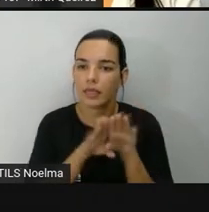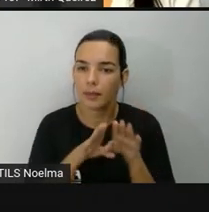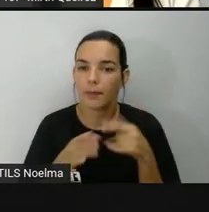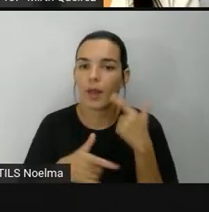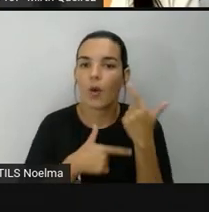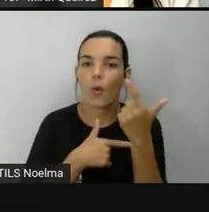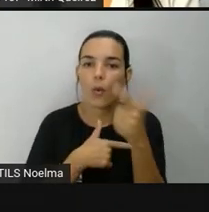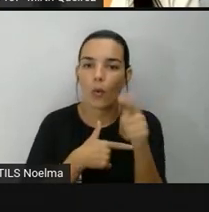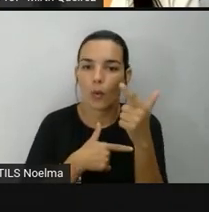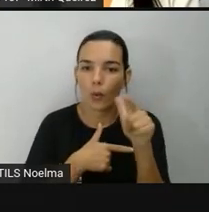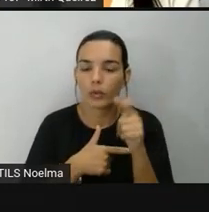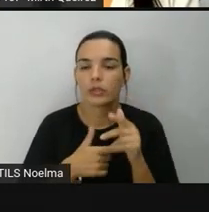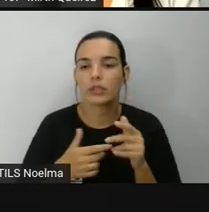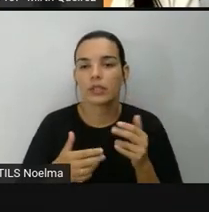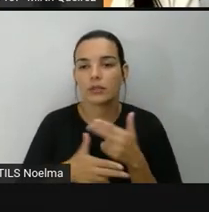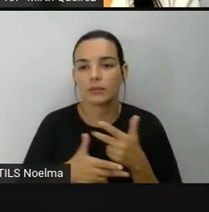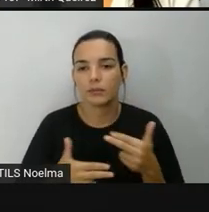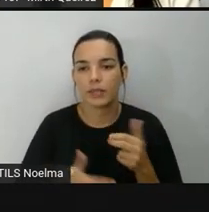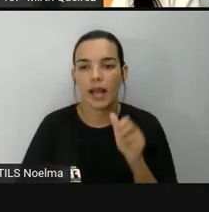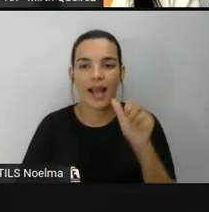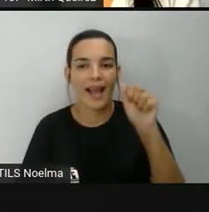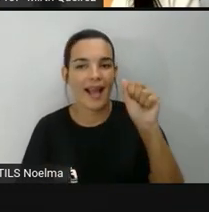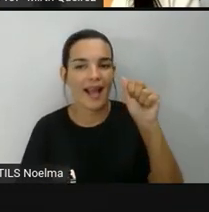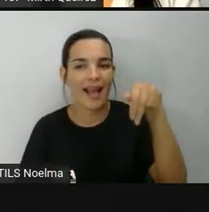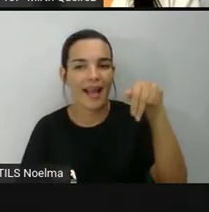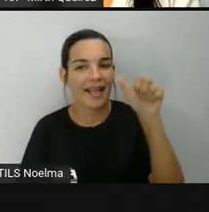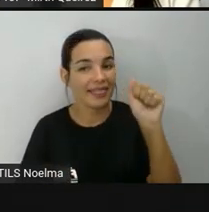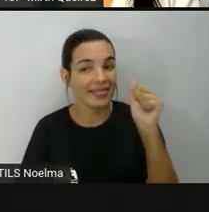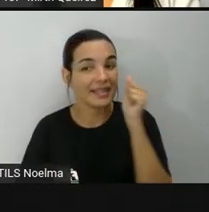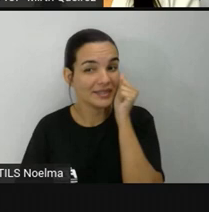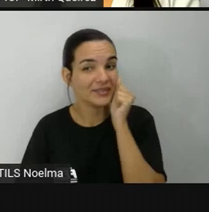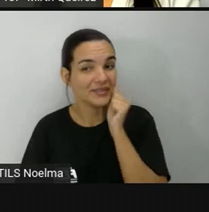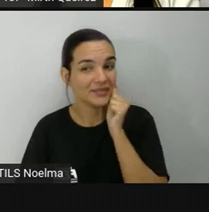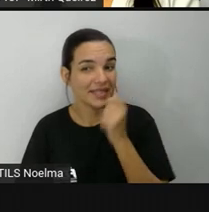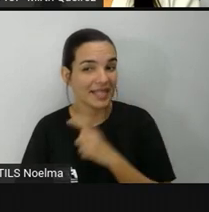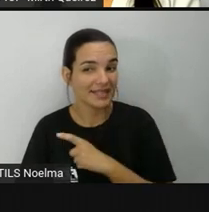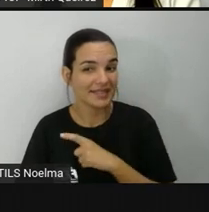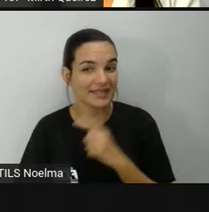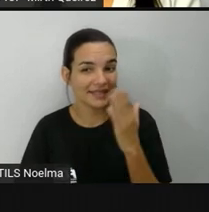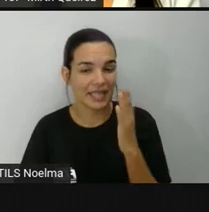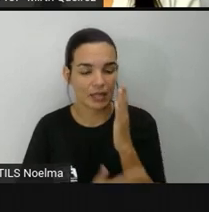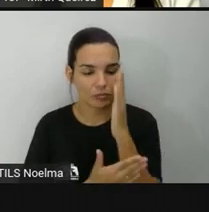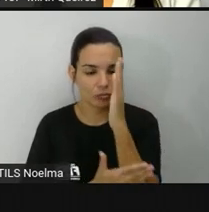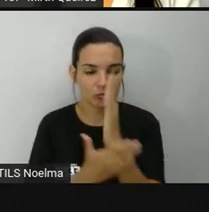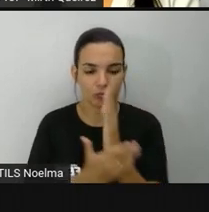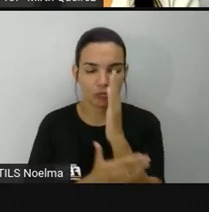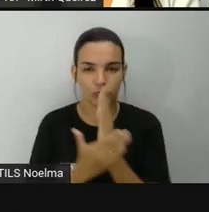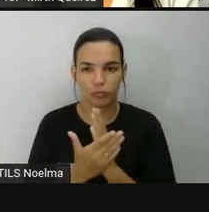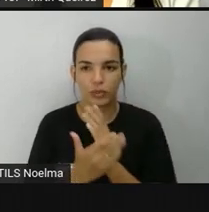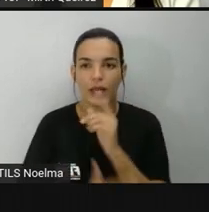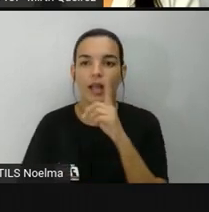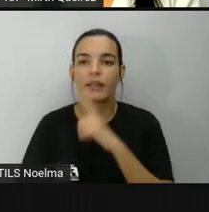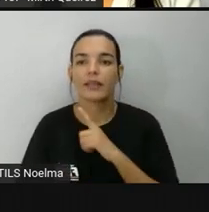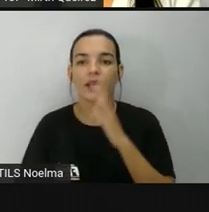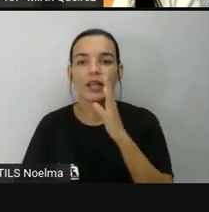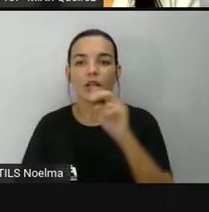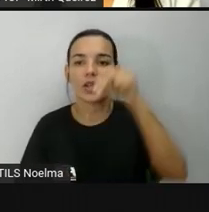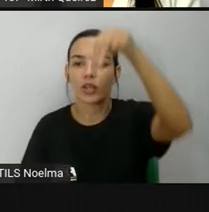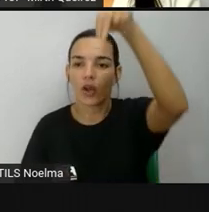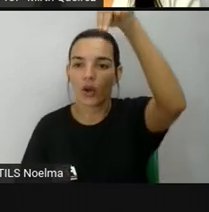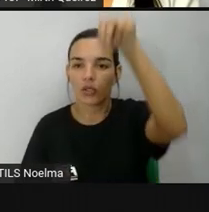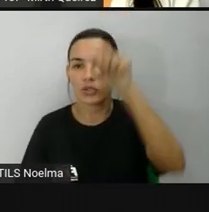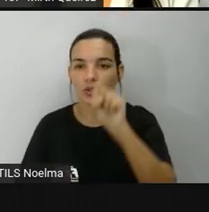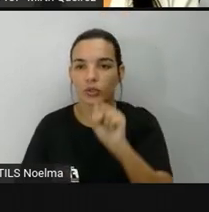nós temos Ana, né? E temos aqui no meio a rosa dos ventos, onde a gente tem norte acima, sul